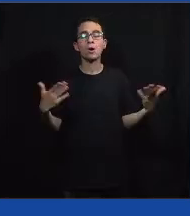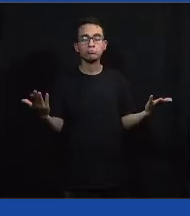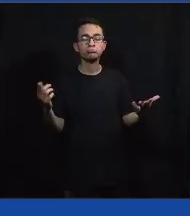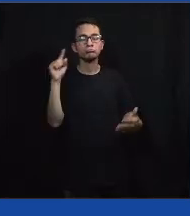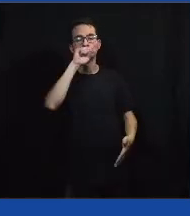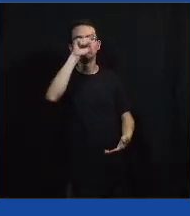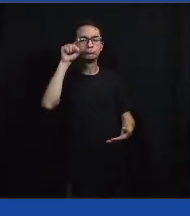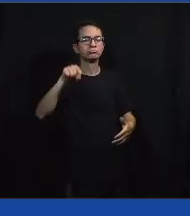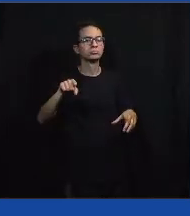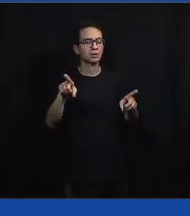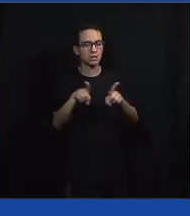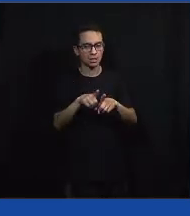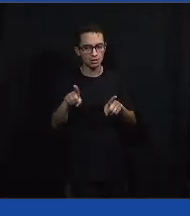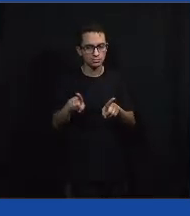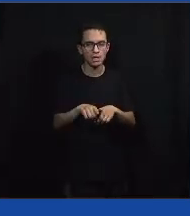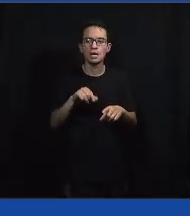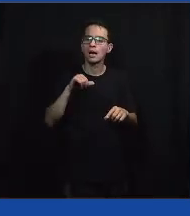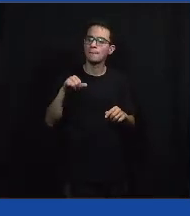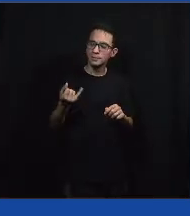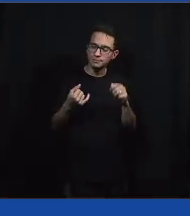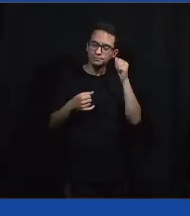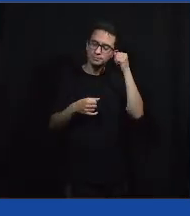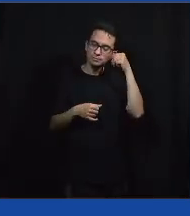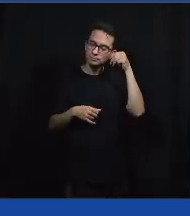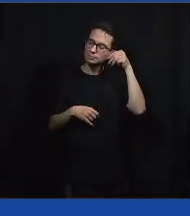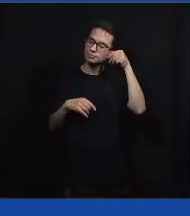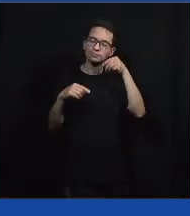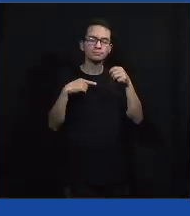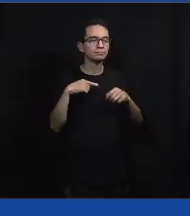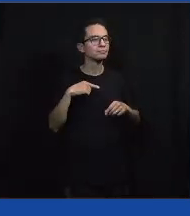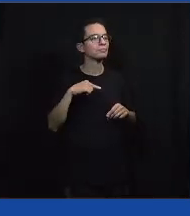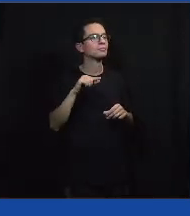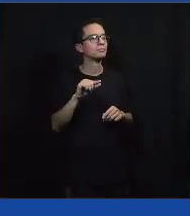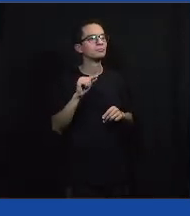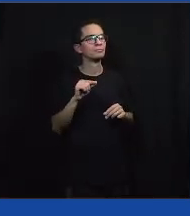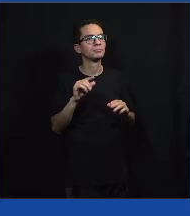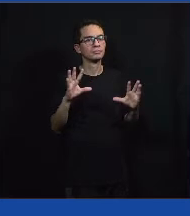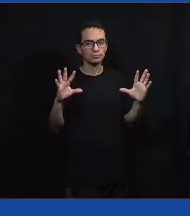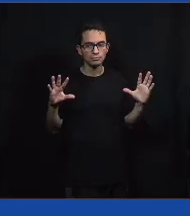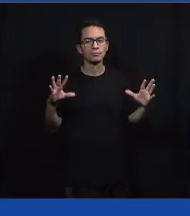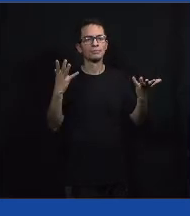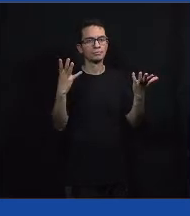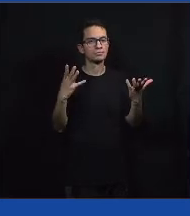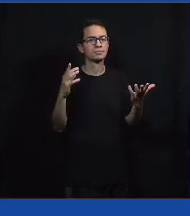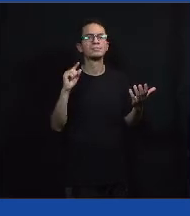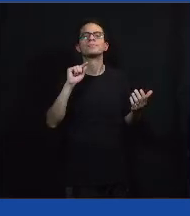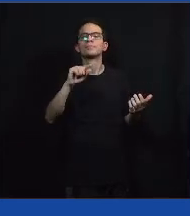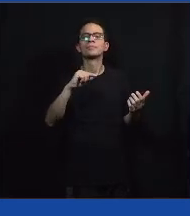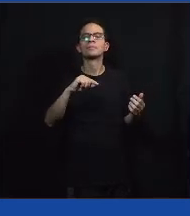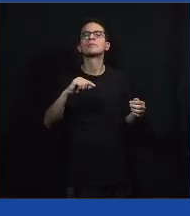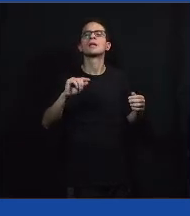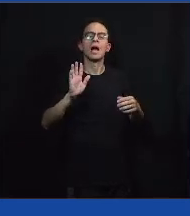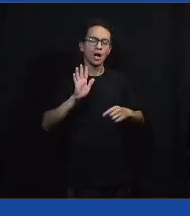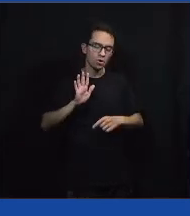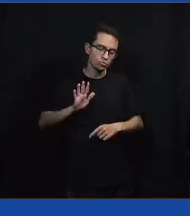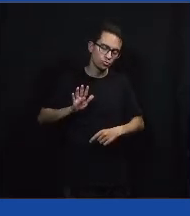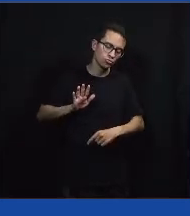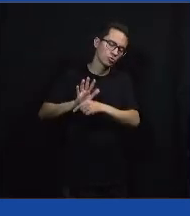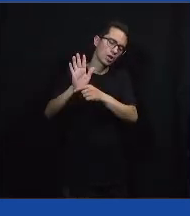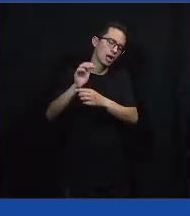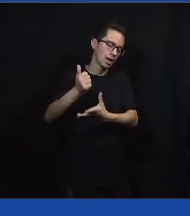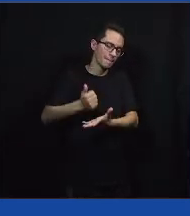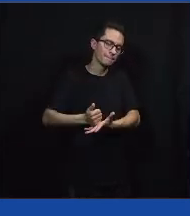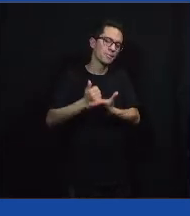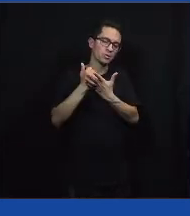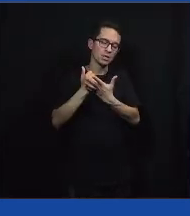E aí, já aproveitando e trazendo o meu ponto aqui, eu tendo a enxergar que isso acaba sendo para poder dar um suporte aos municípios e também